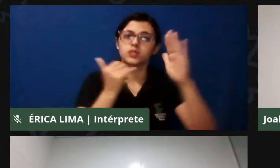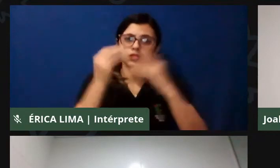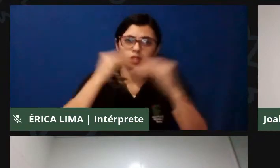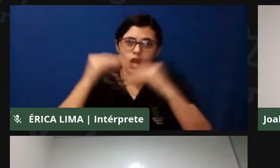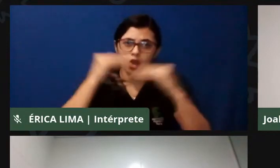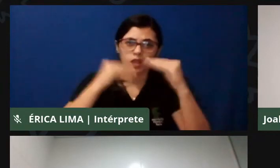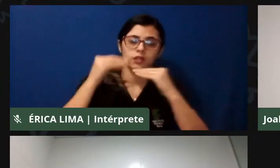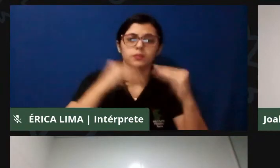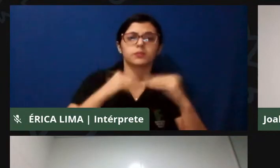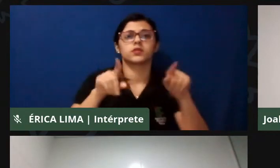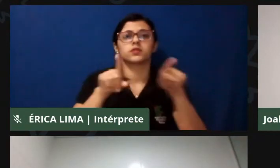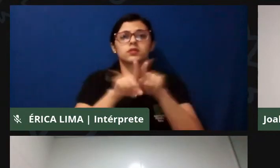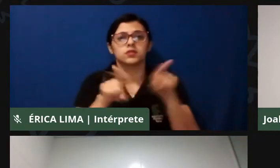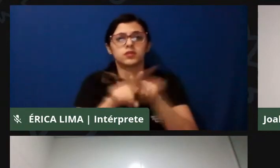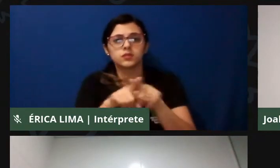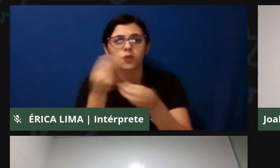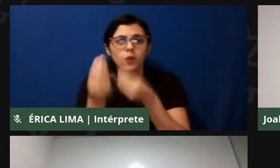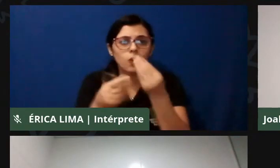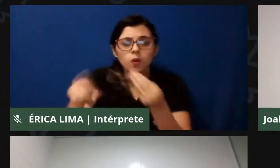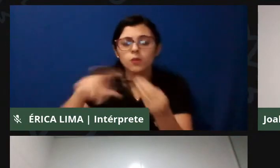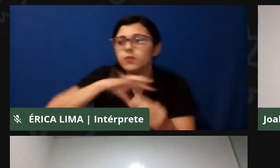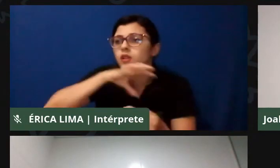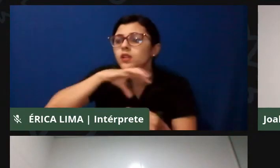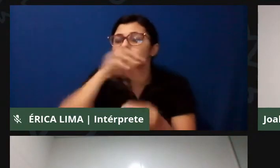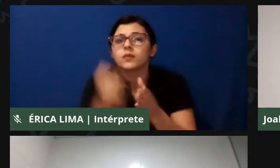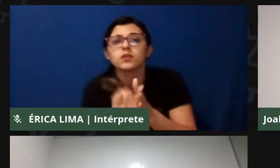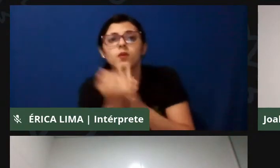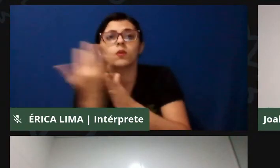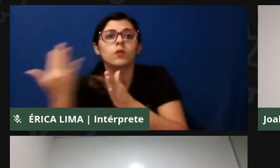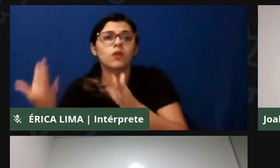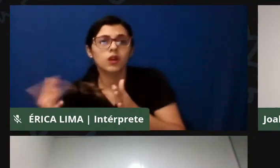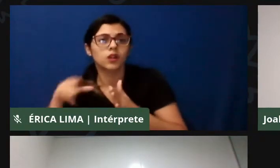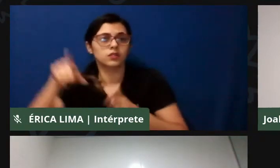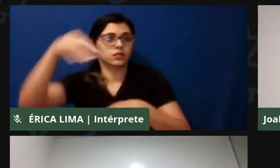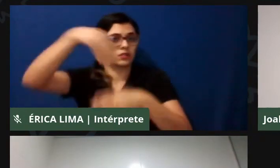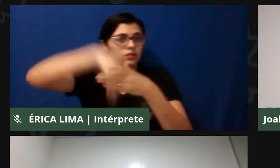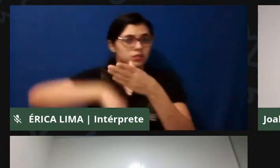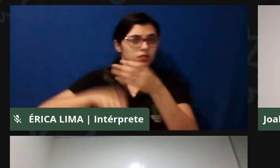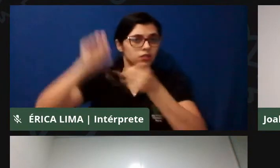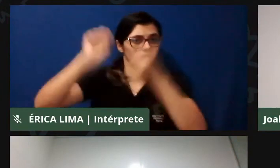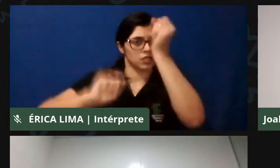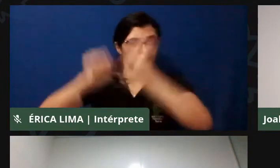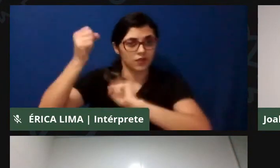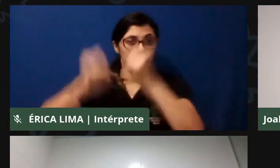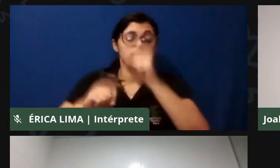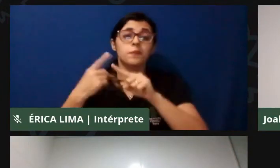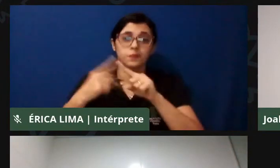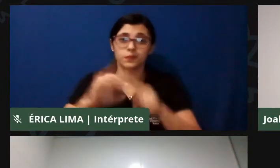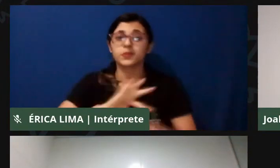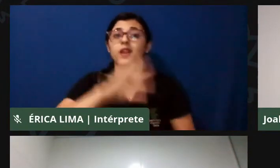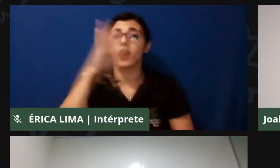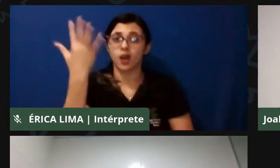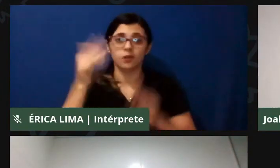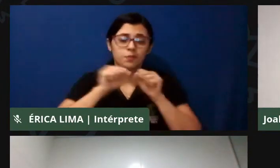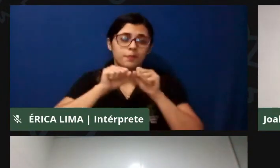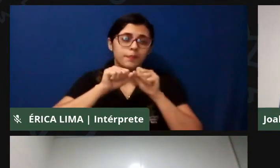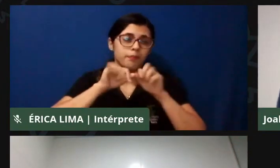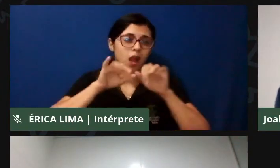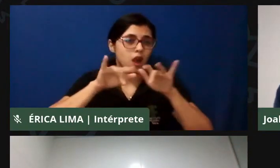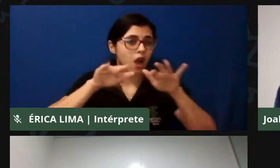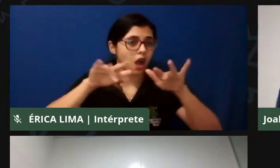fábrica, e isso tem provocado cada vez mais o surgimento de vírus que acabam transbordando para